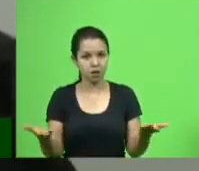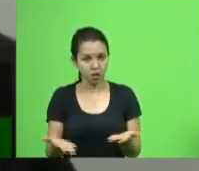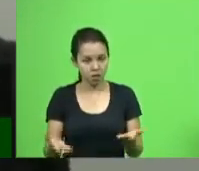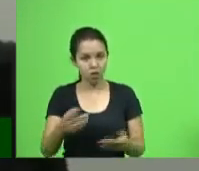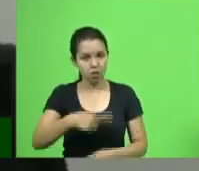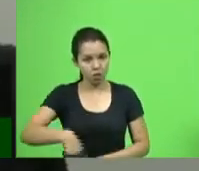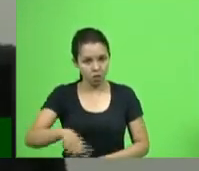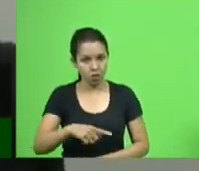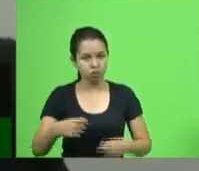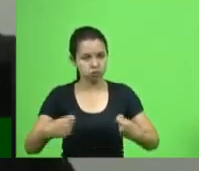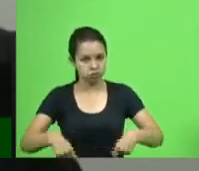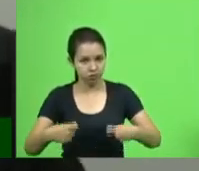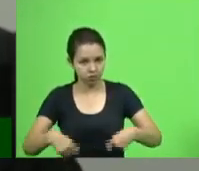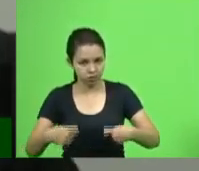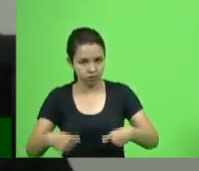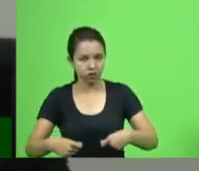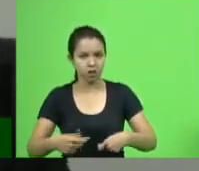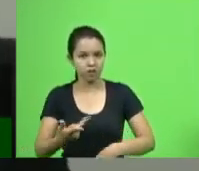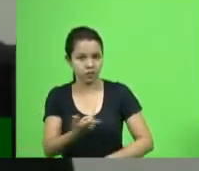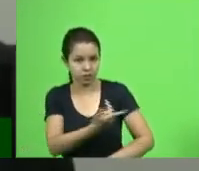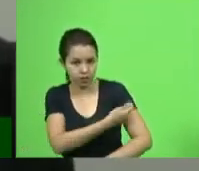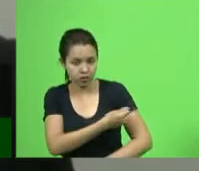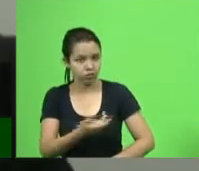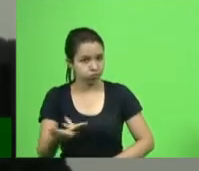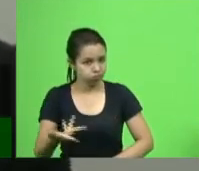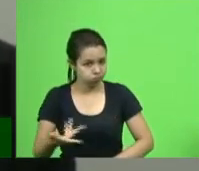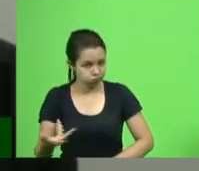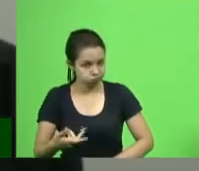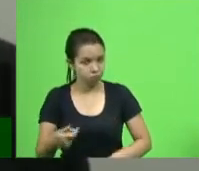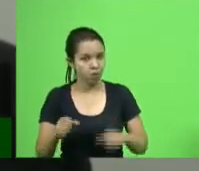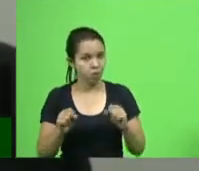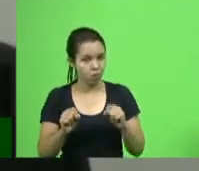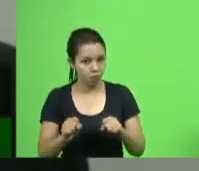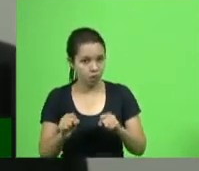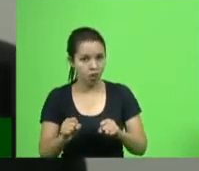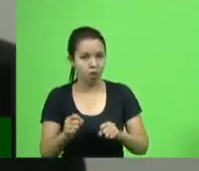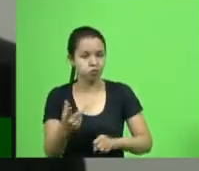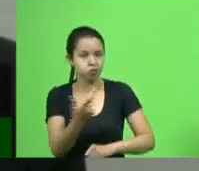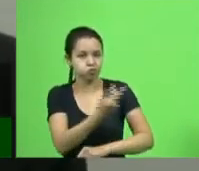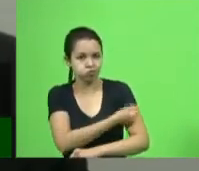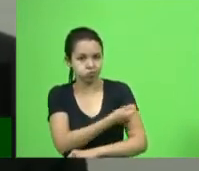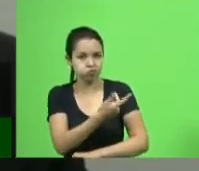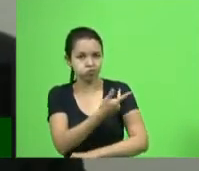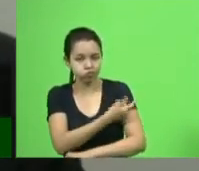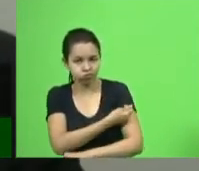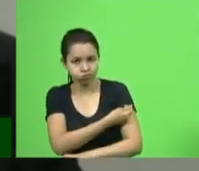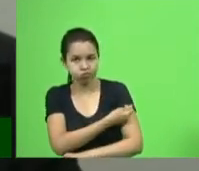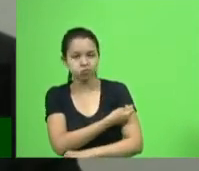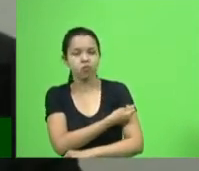vacinas tenham celeridade, que a gente possa imunizar, são vários setores que estão